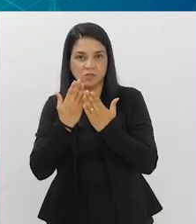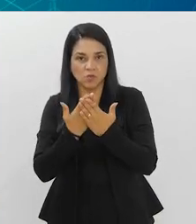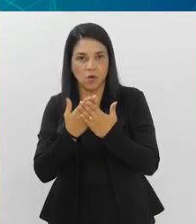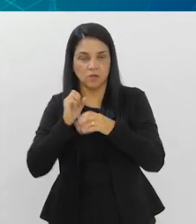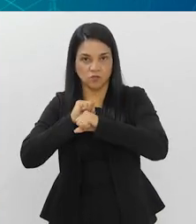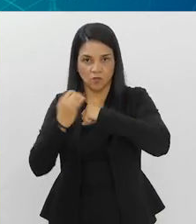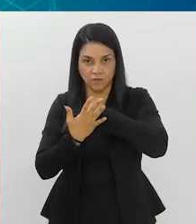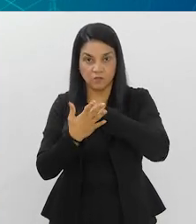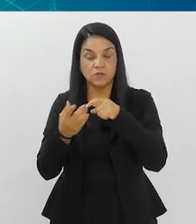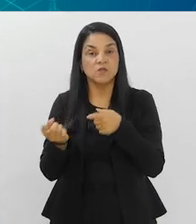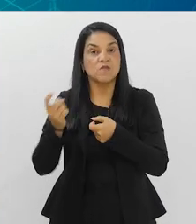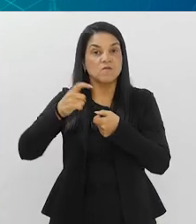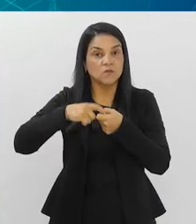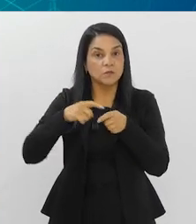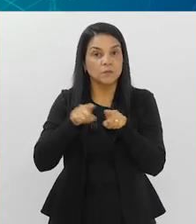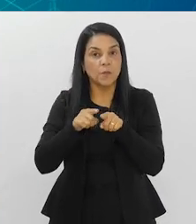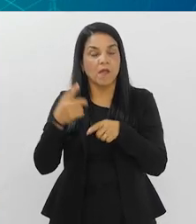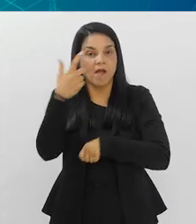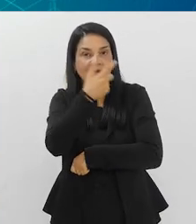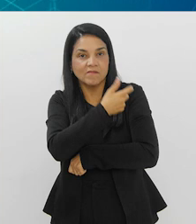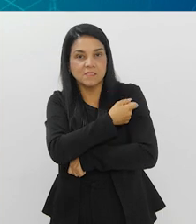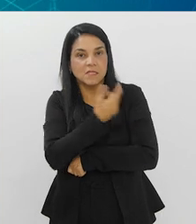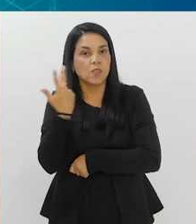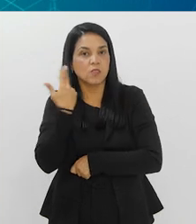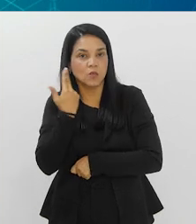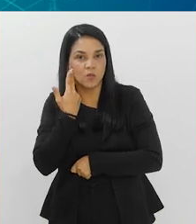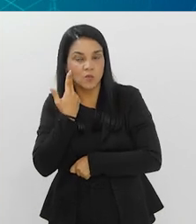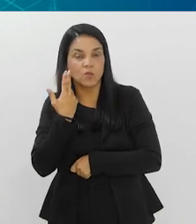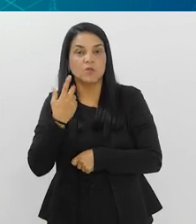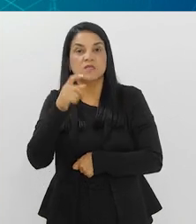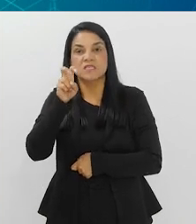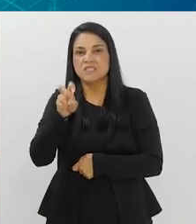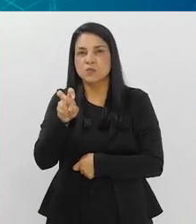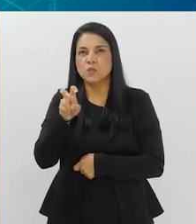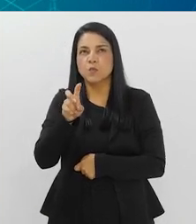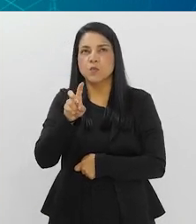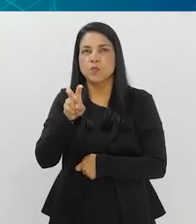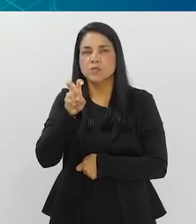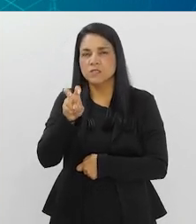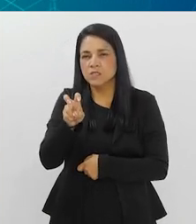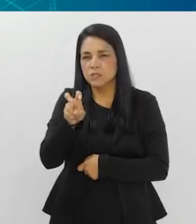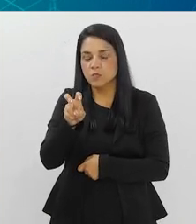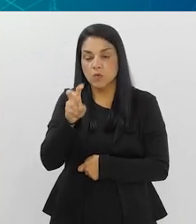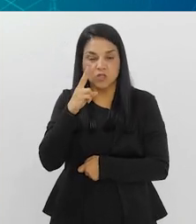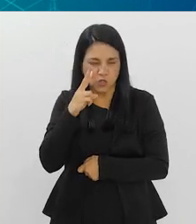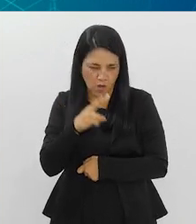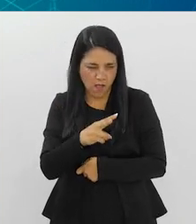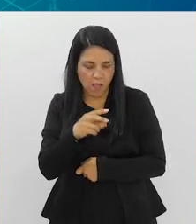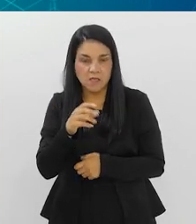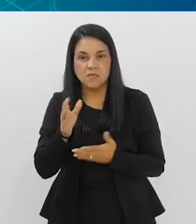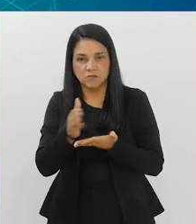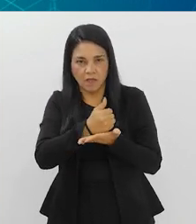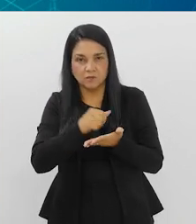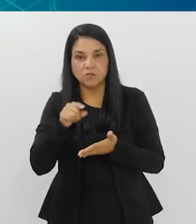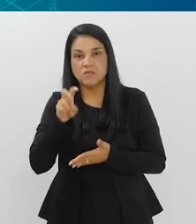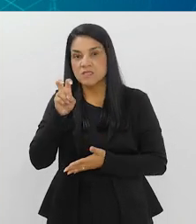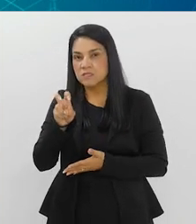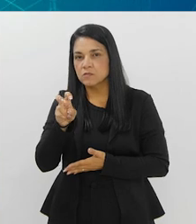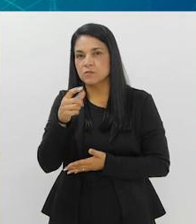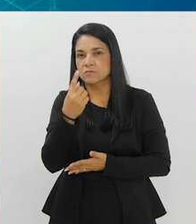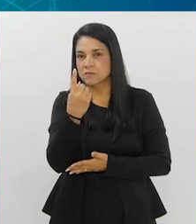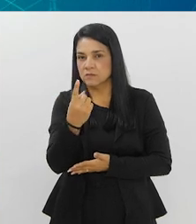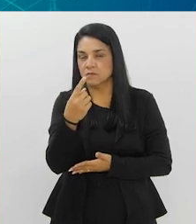COVID. E voltamos à vacinação de rotina, onde vacinamos 5 mil e, deixa eu até olhar o dado certinho,